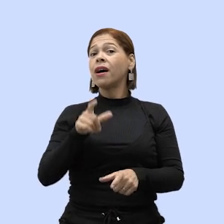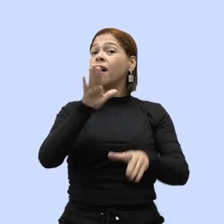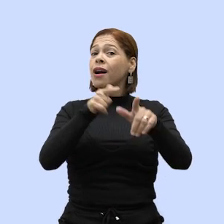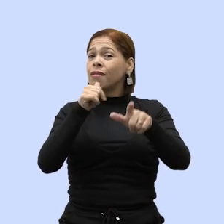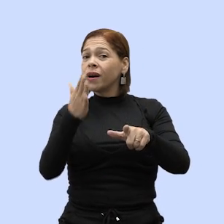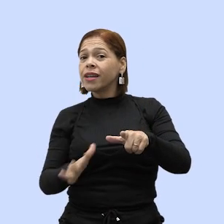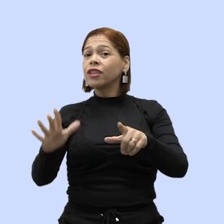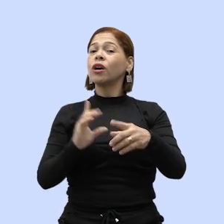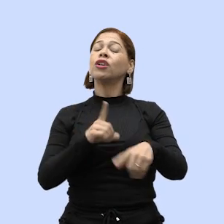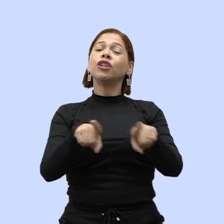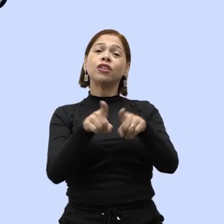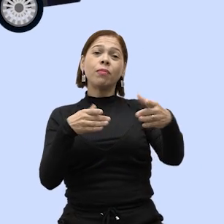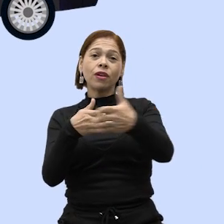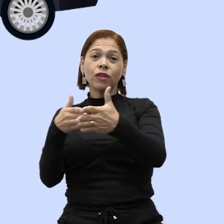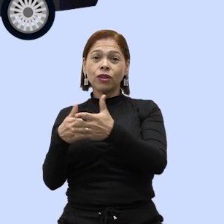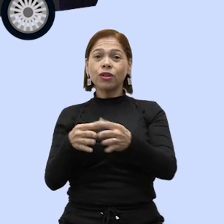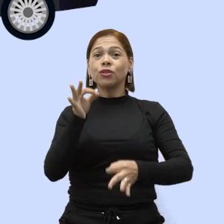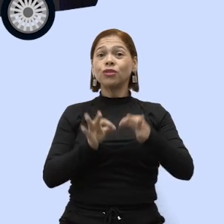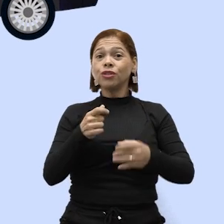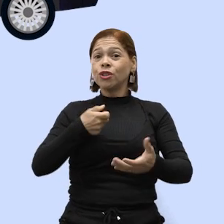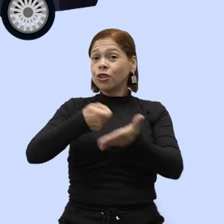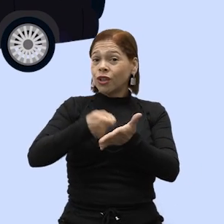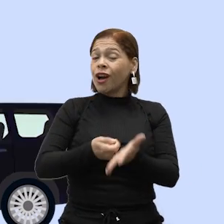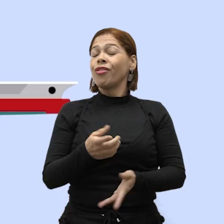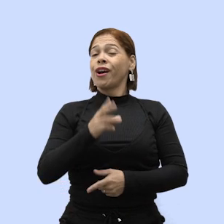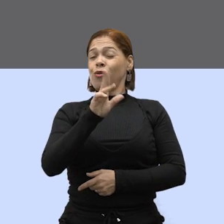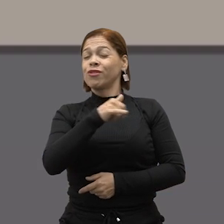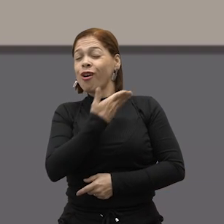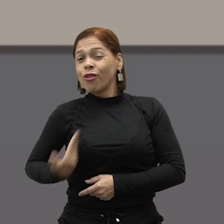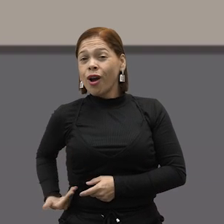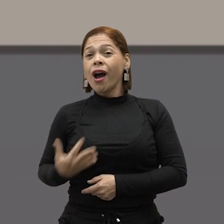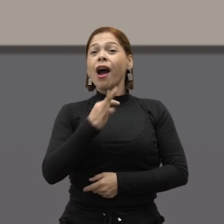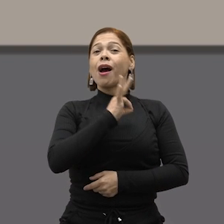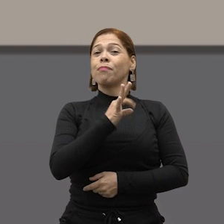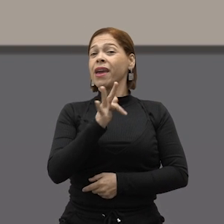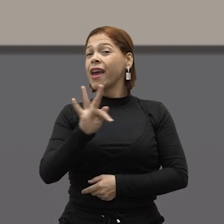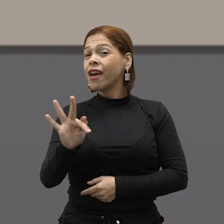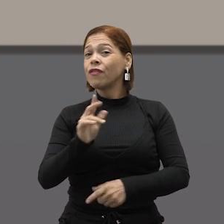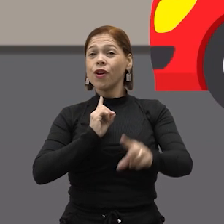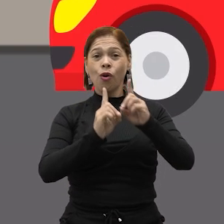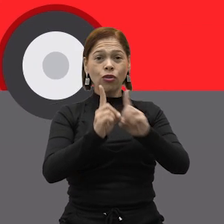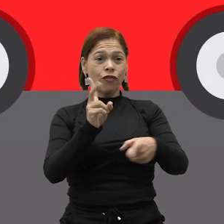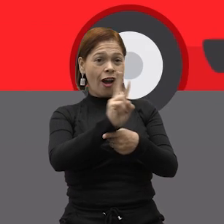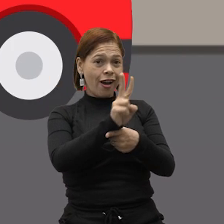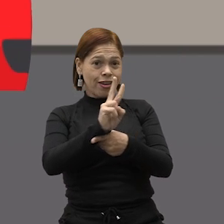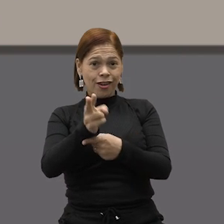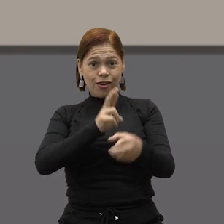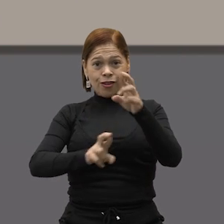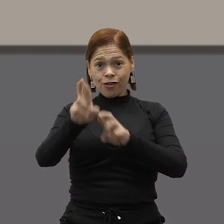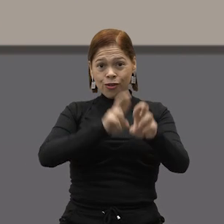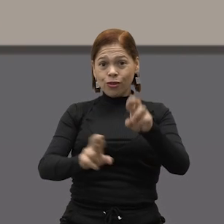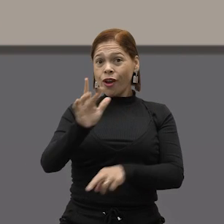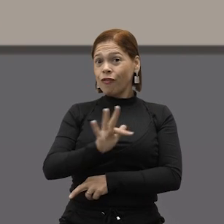Marítima, Aeroportuária, de fronteiras e judiciárias da União. Já a Polícia Rodoviária Federal, cabe o patrulhamento